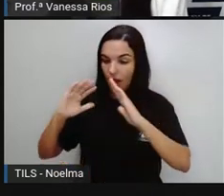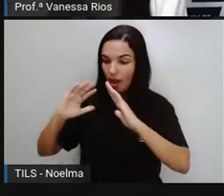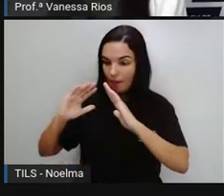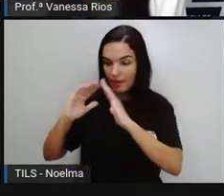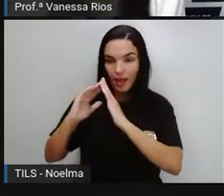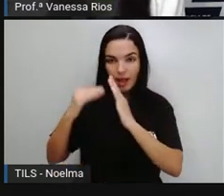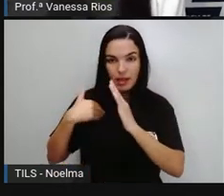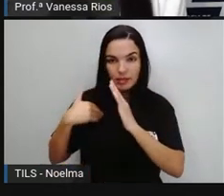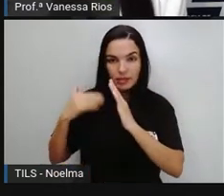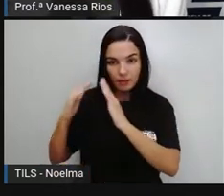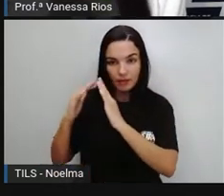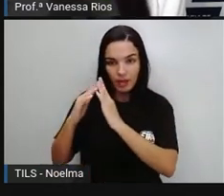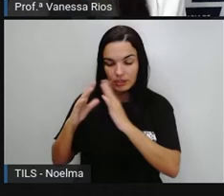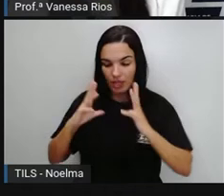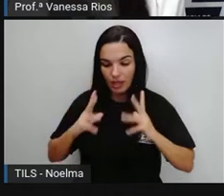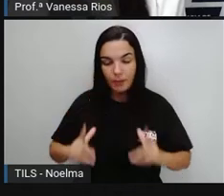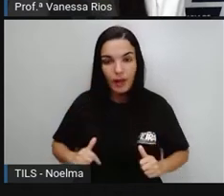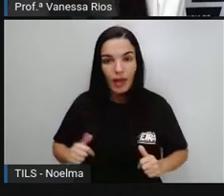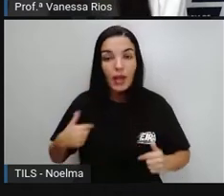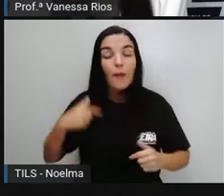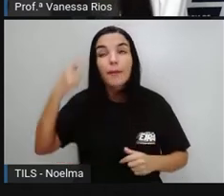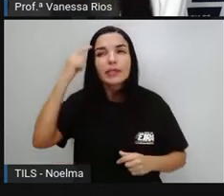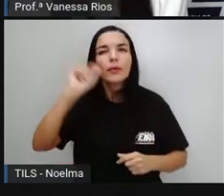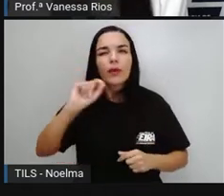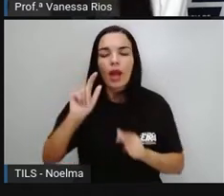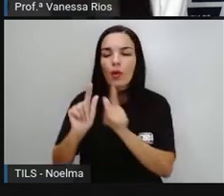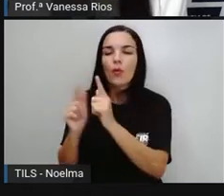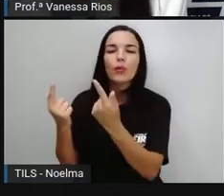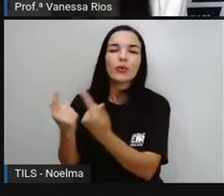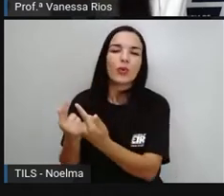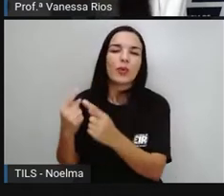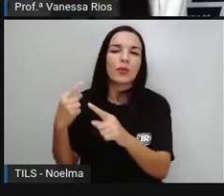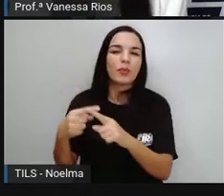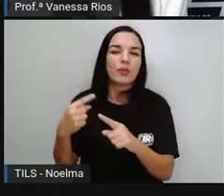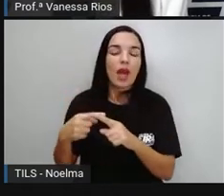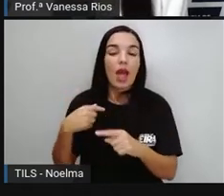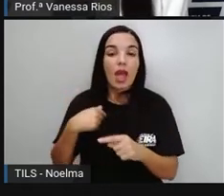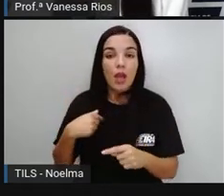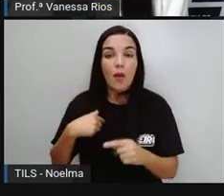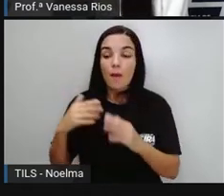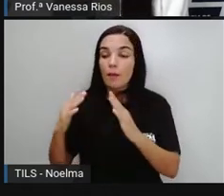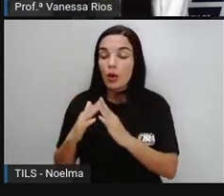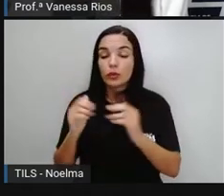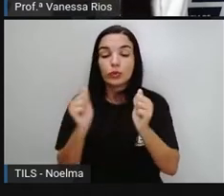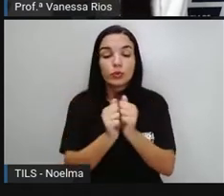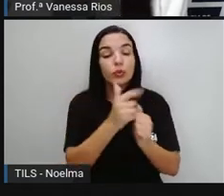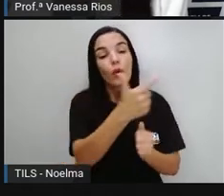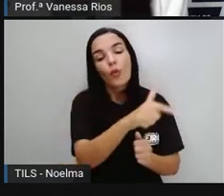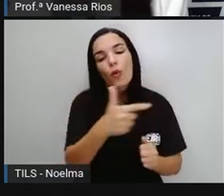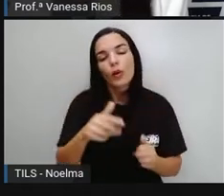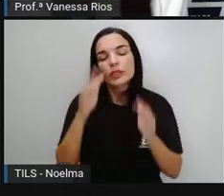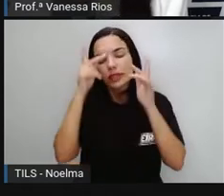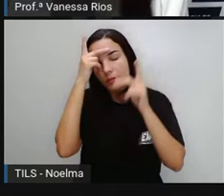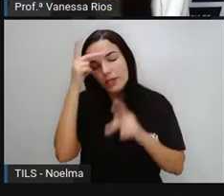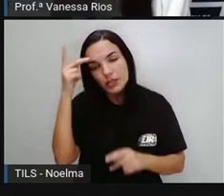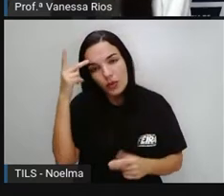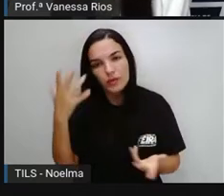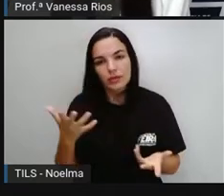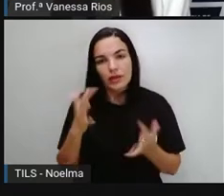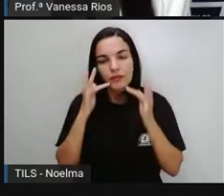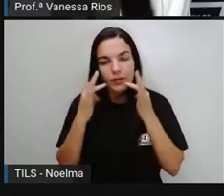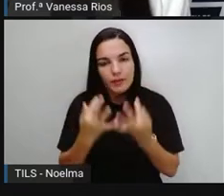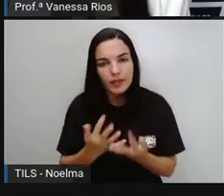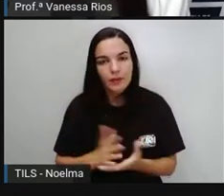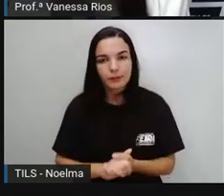pensando Num grupo Então a higiene Coletiva Porque mais de uma Pessoa vai morar ali Vai frequentar Aquele ambiente A higiene Por